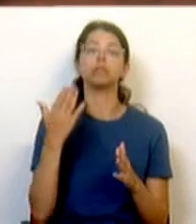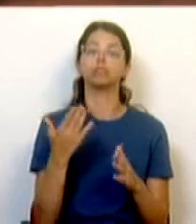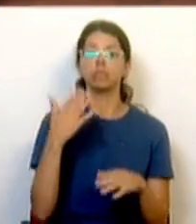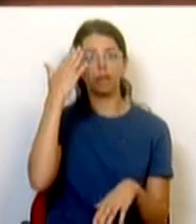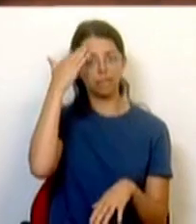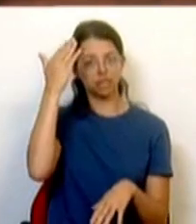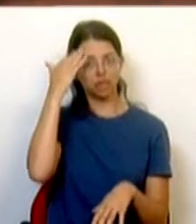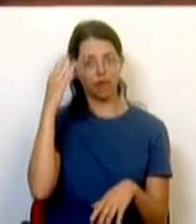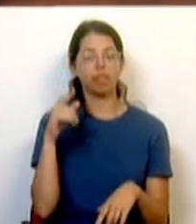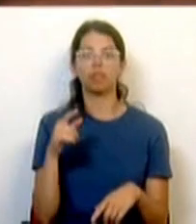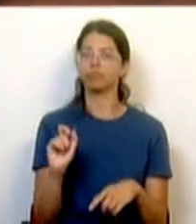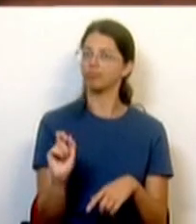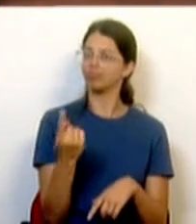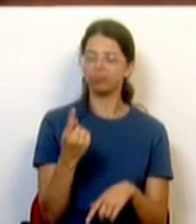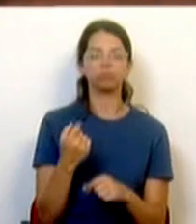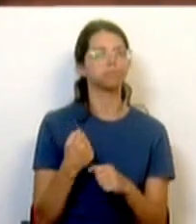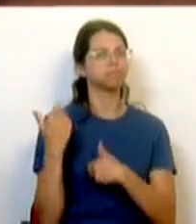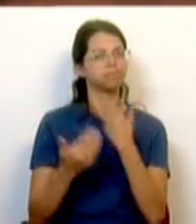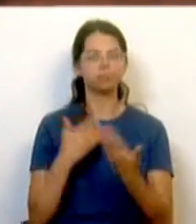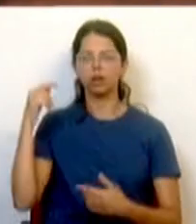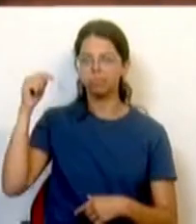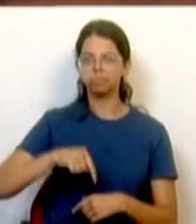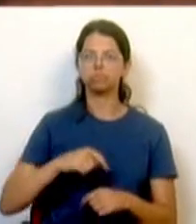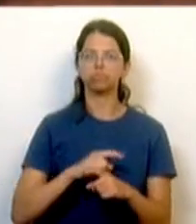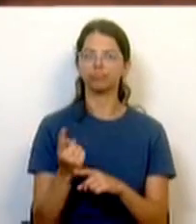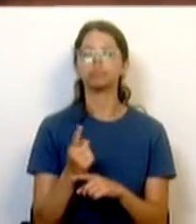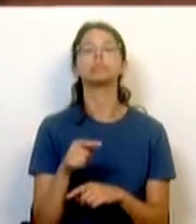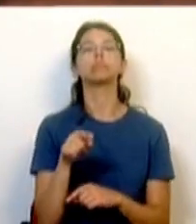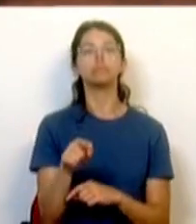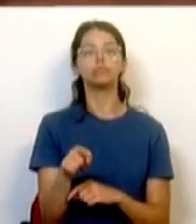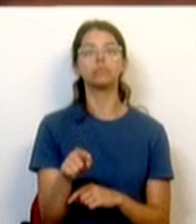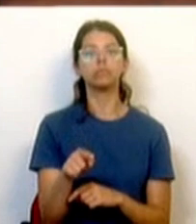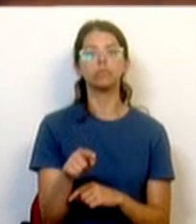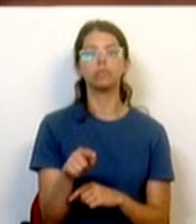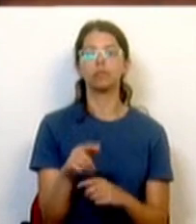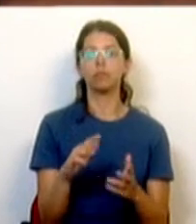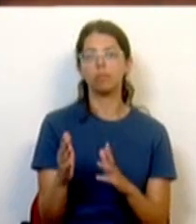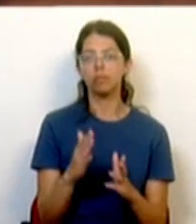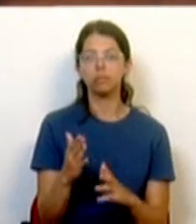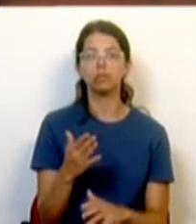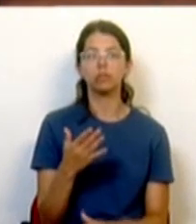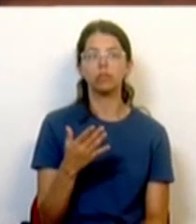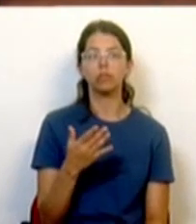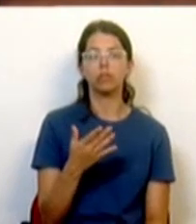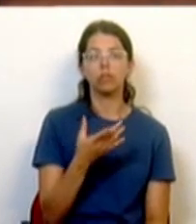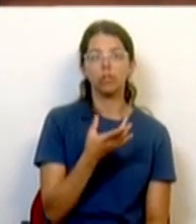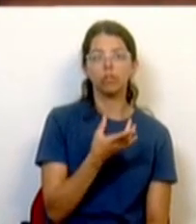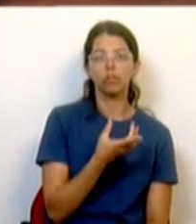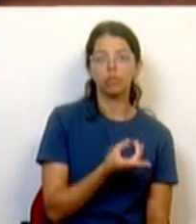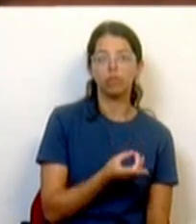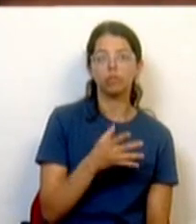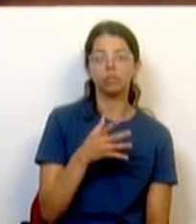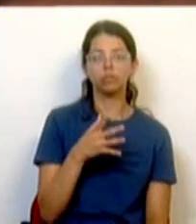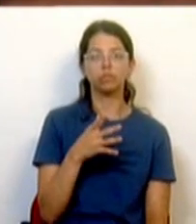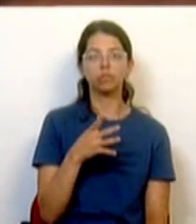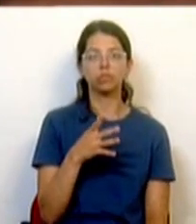capacidade rápido e imediato, que poderá ser de cerca de novos 6 mil lugares